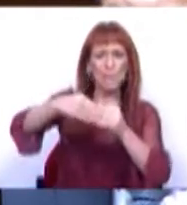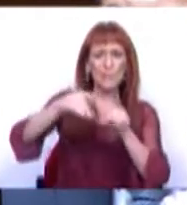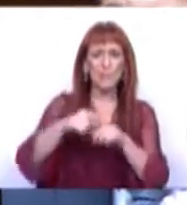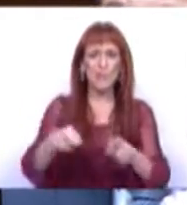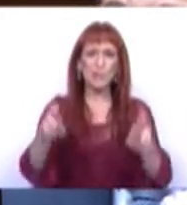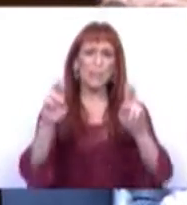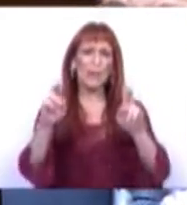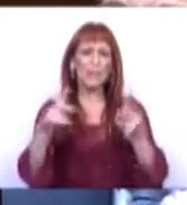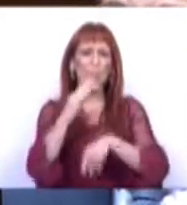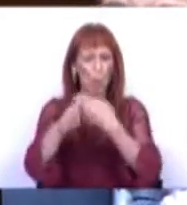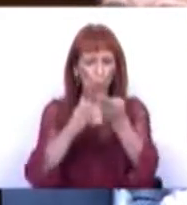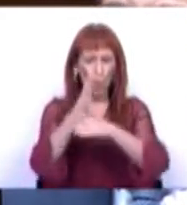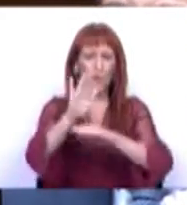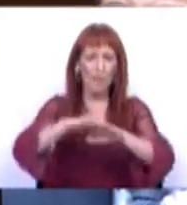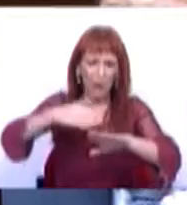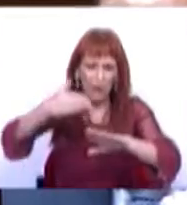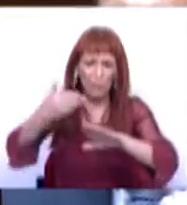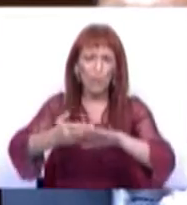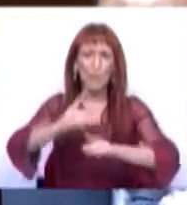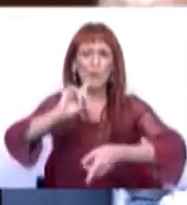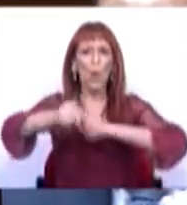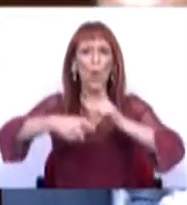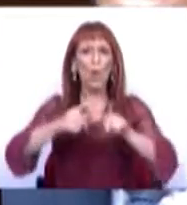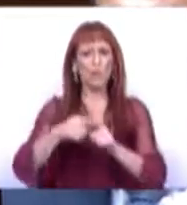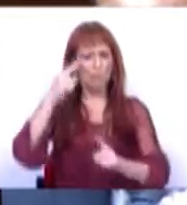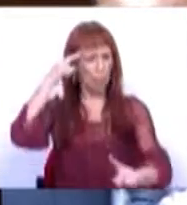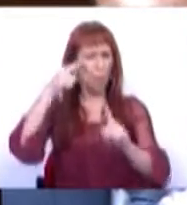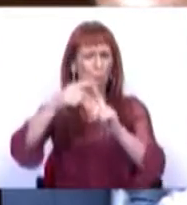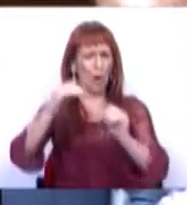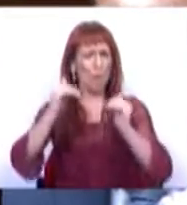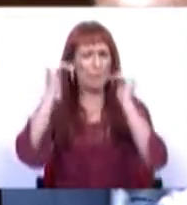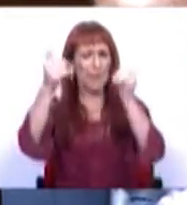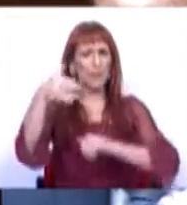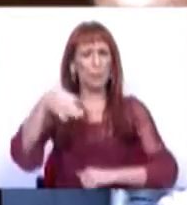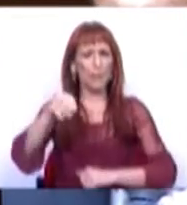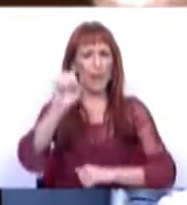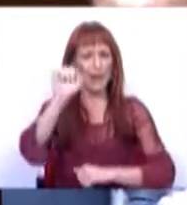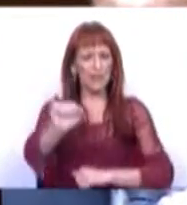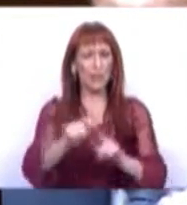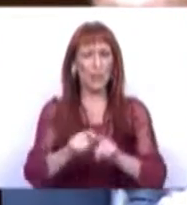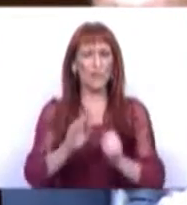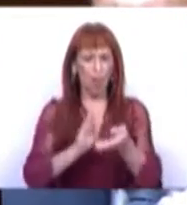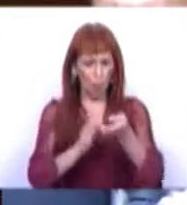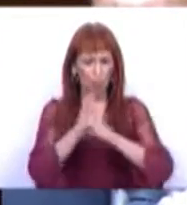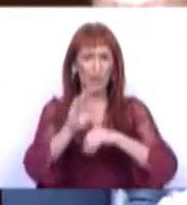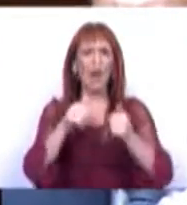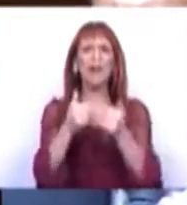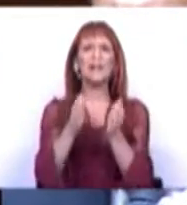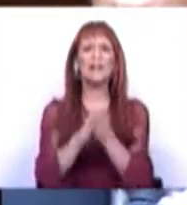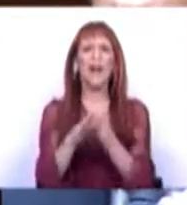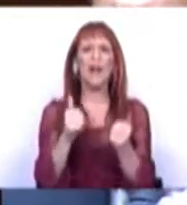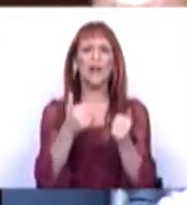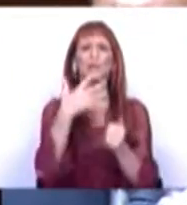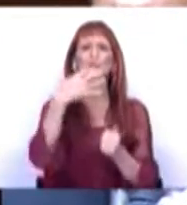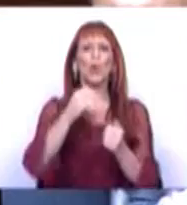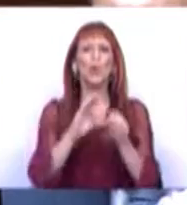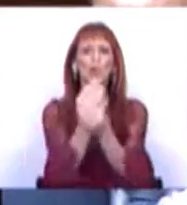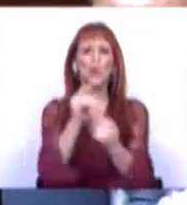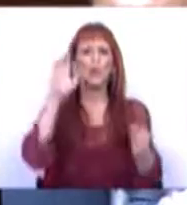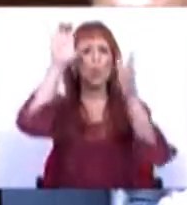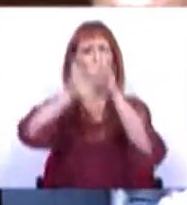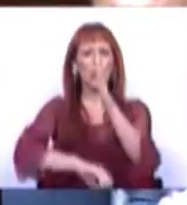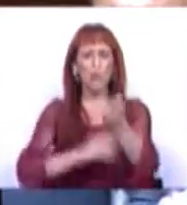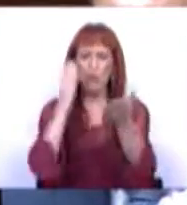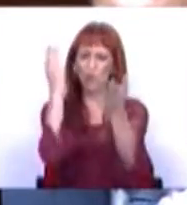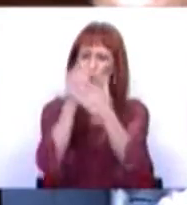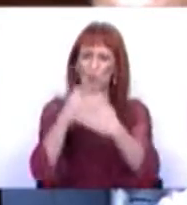esperamos assim continuar a reforçar aquilo que tem sido a ambição do PS, o de continuar a dar a todos os estudantes condições para